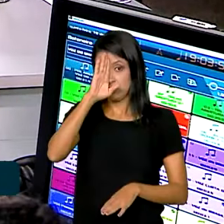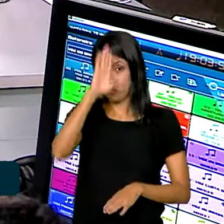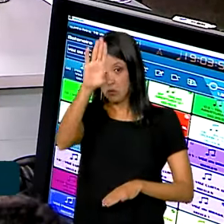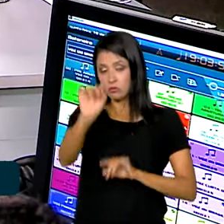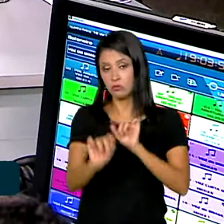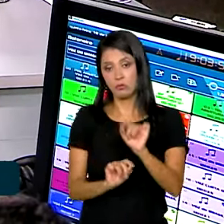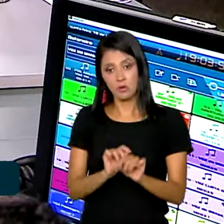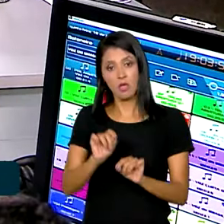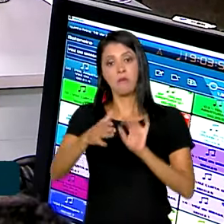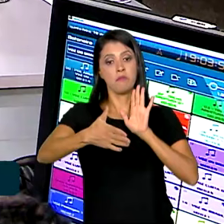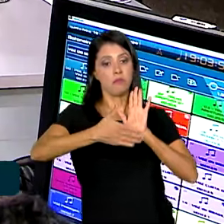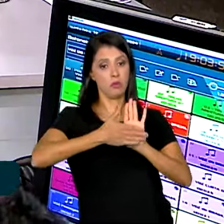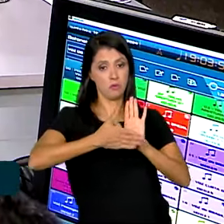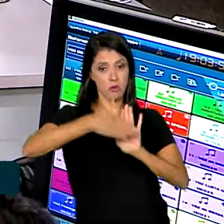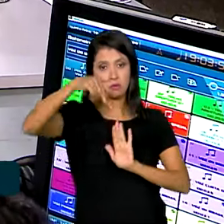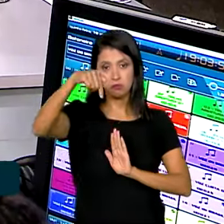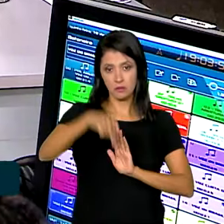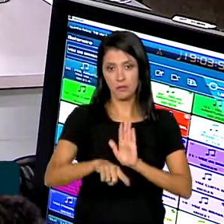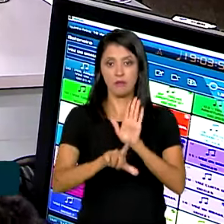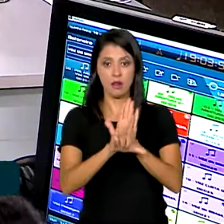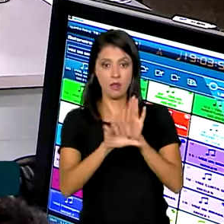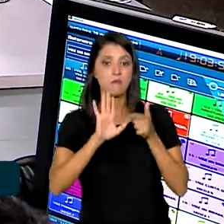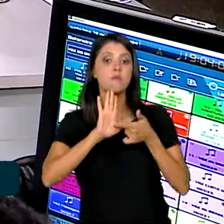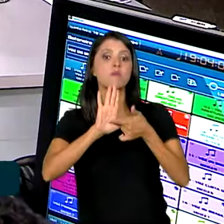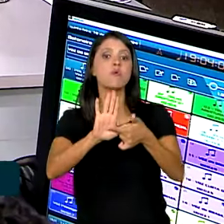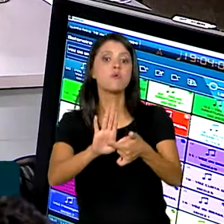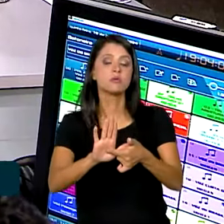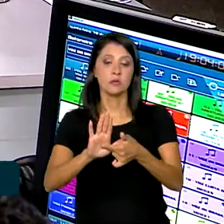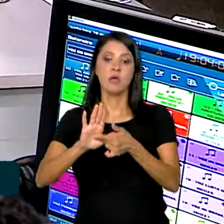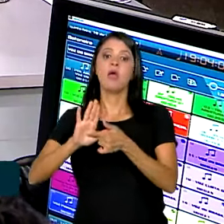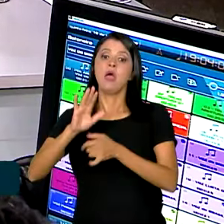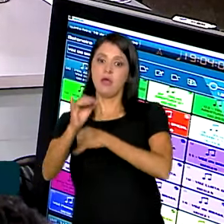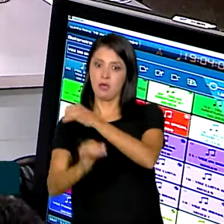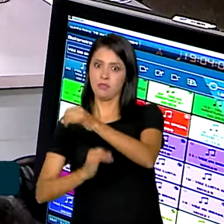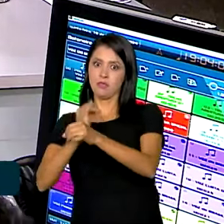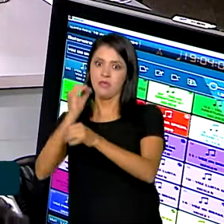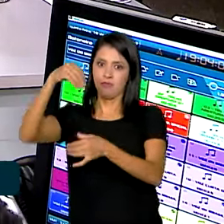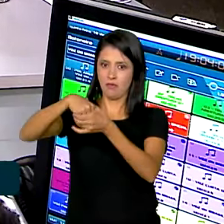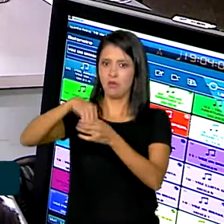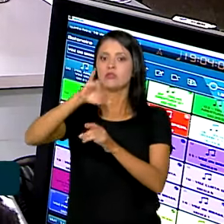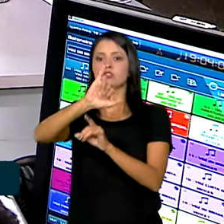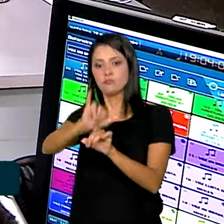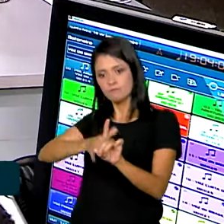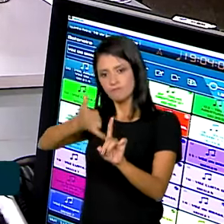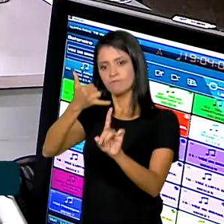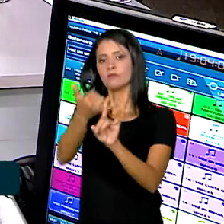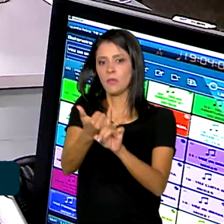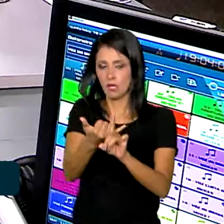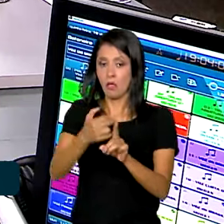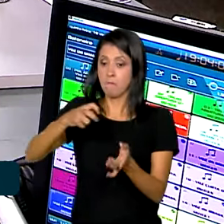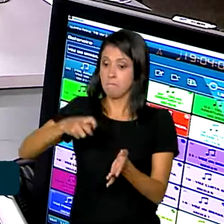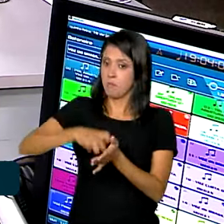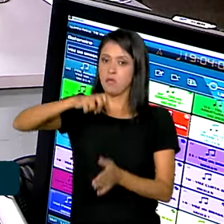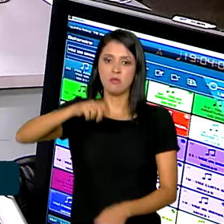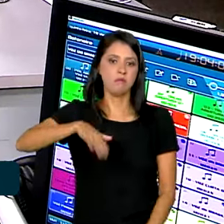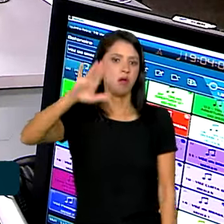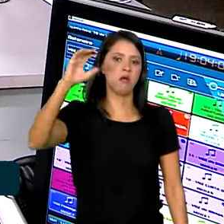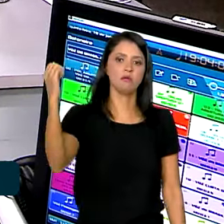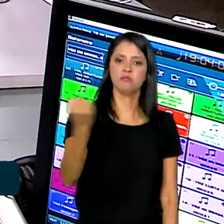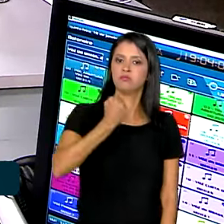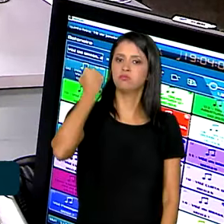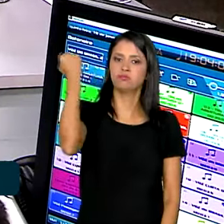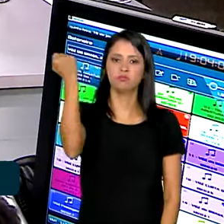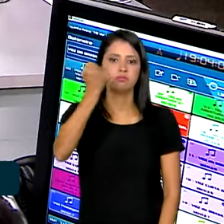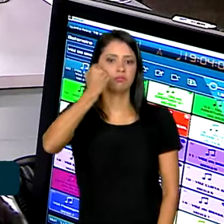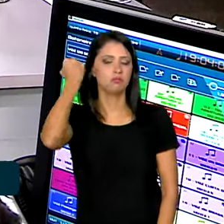a proposta que a legislação traz é que o cyberbullying, o bullying em ambiente virtual, a pena é muito mais grave. E aí é